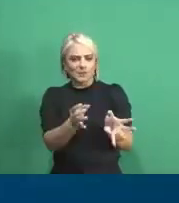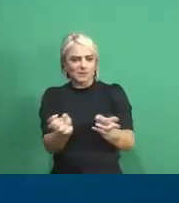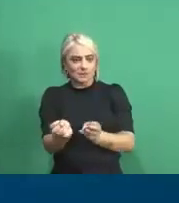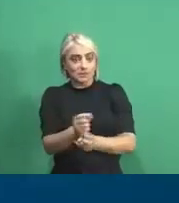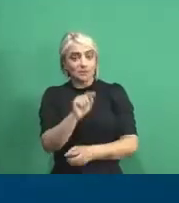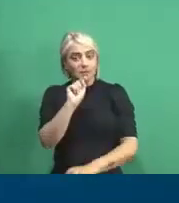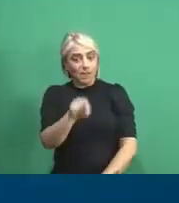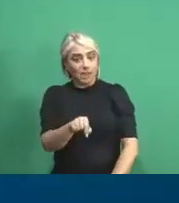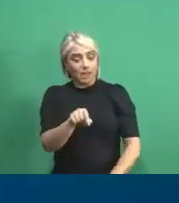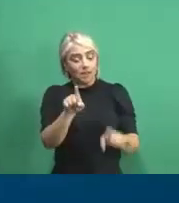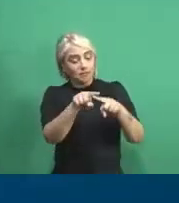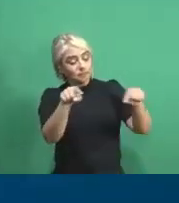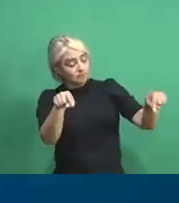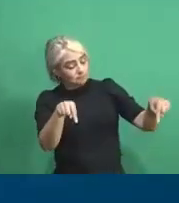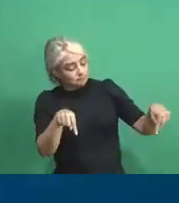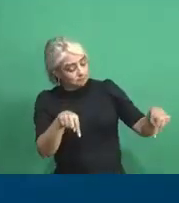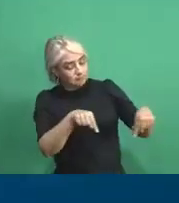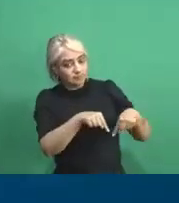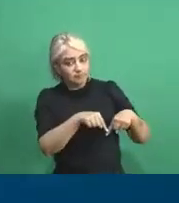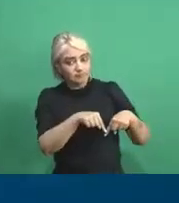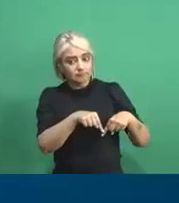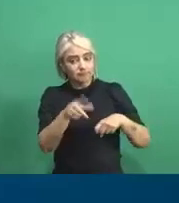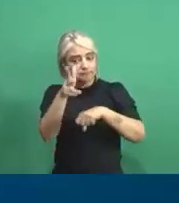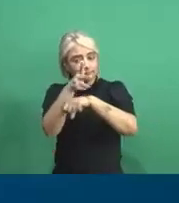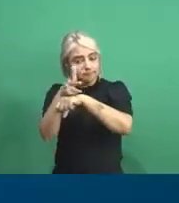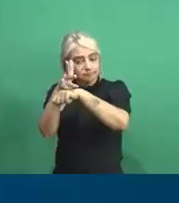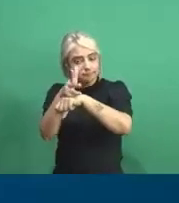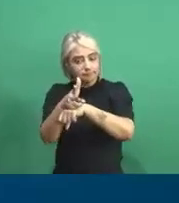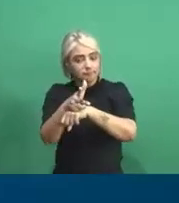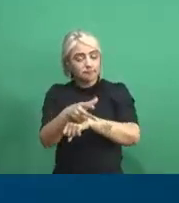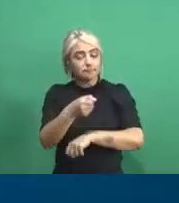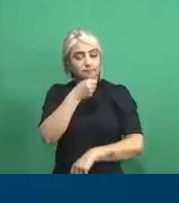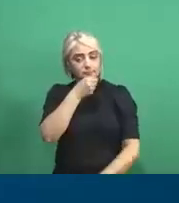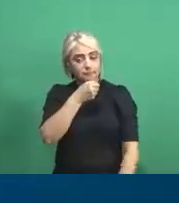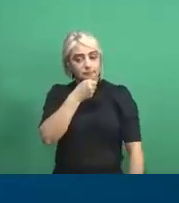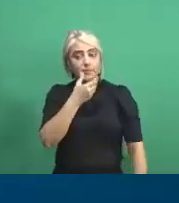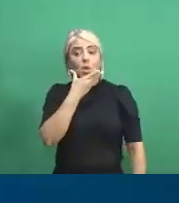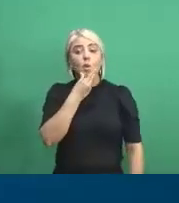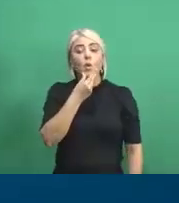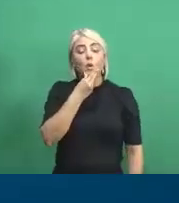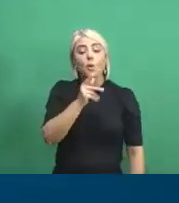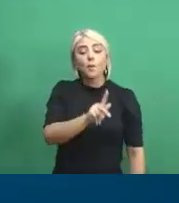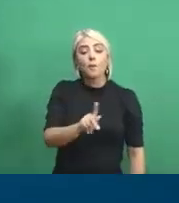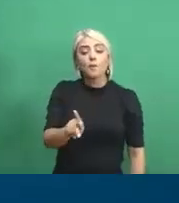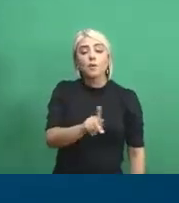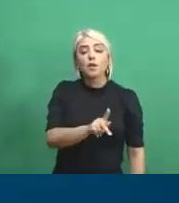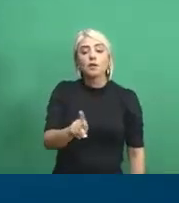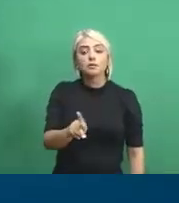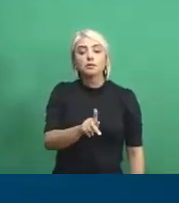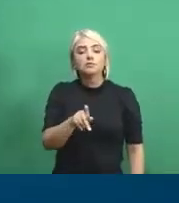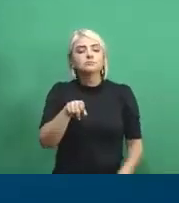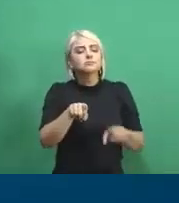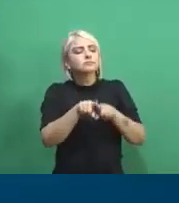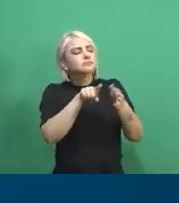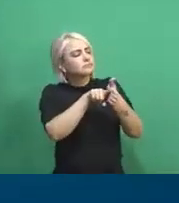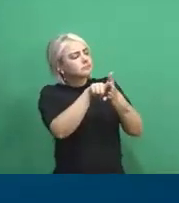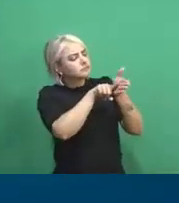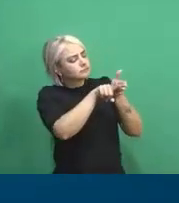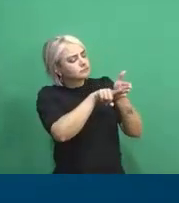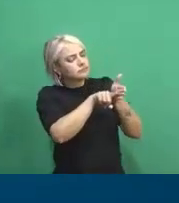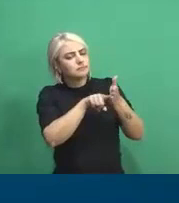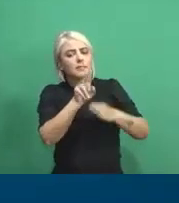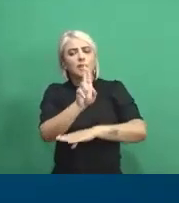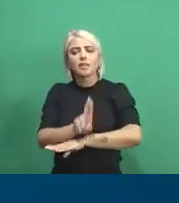Aqui no estúdio, estou recebendo o professor e pesquisador da